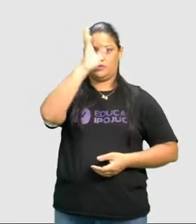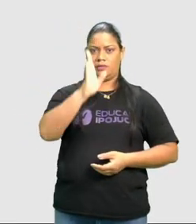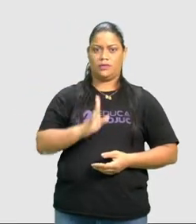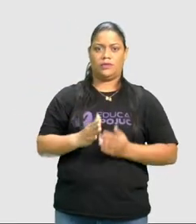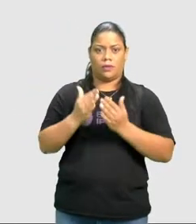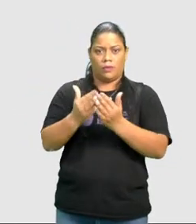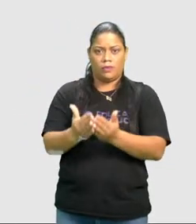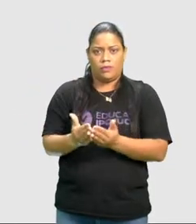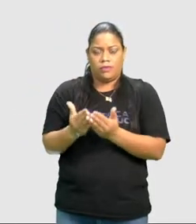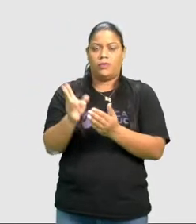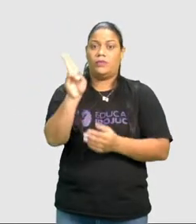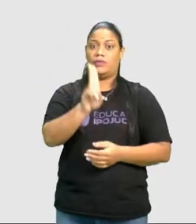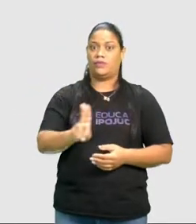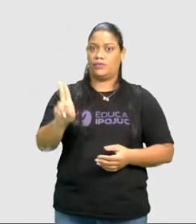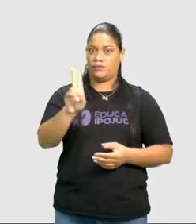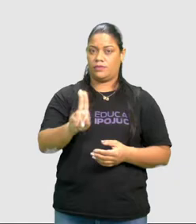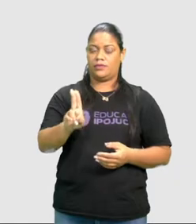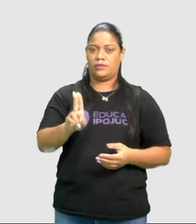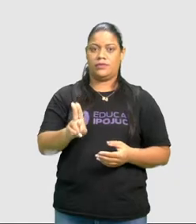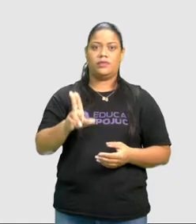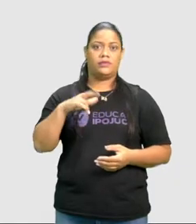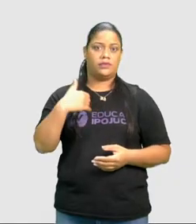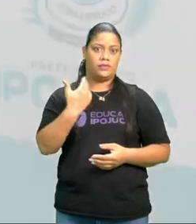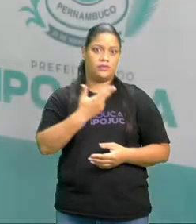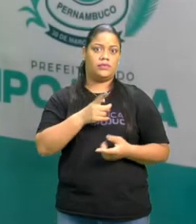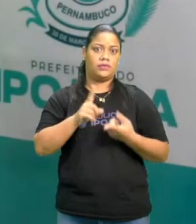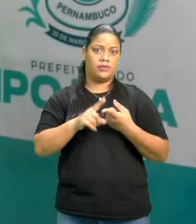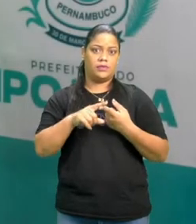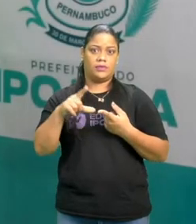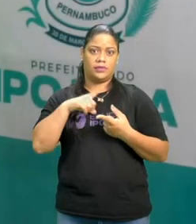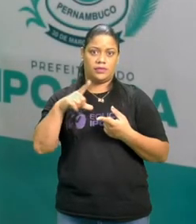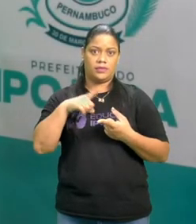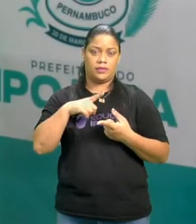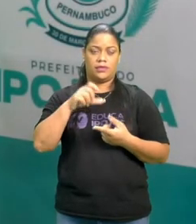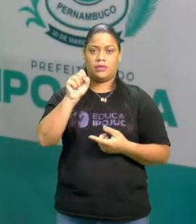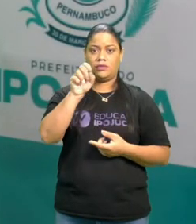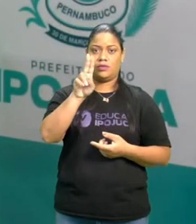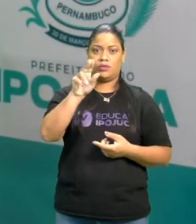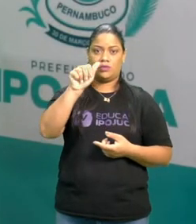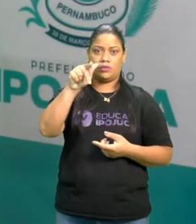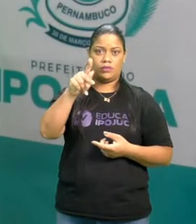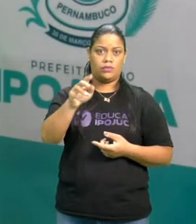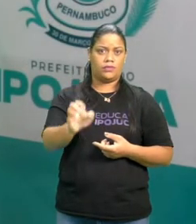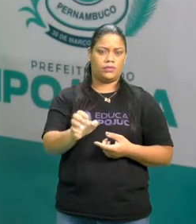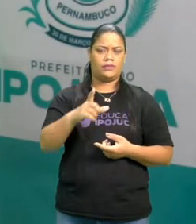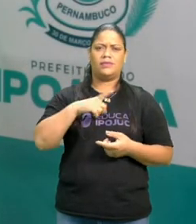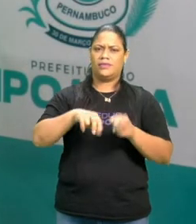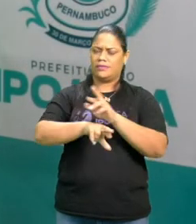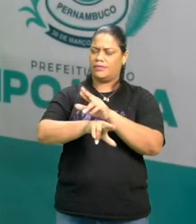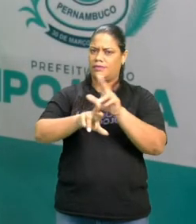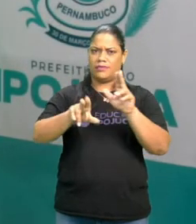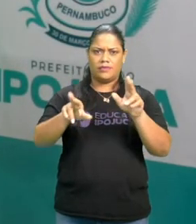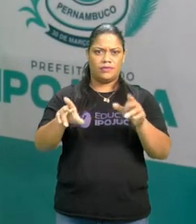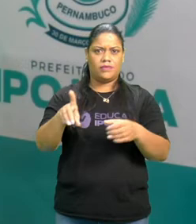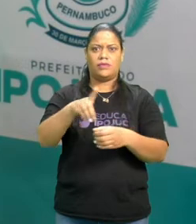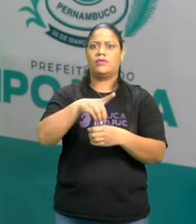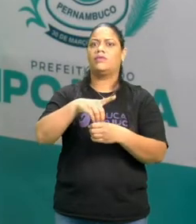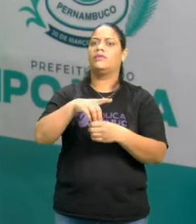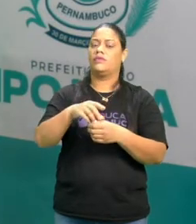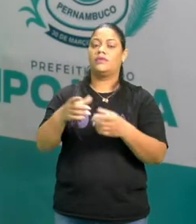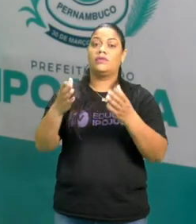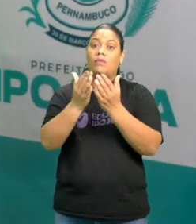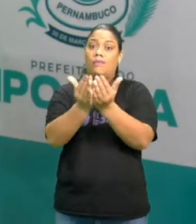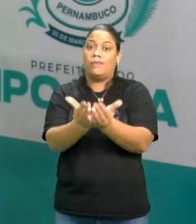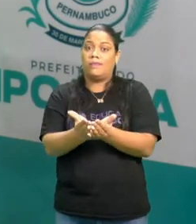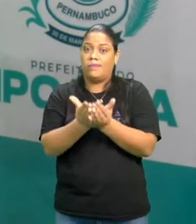navegações. E no nosso caso, temos aqui também o Porto de Suape, que recebe diversas navegações, e essas